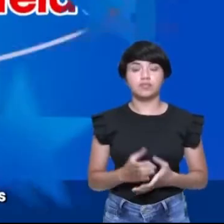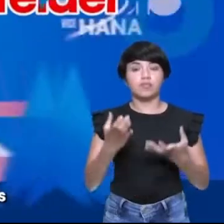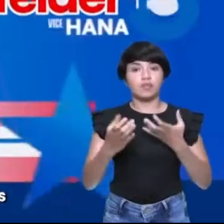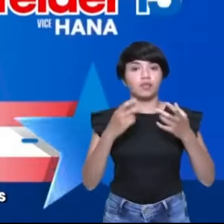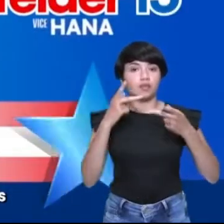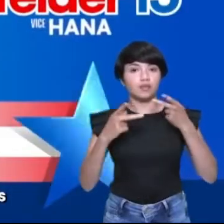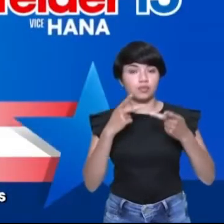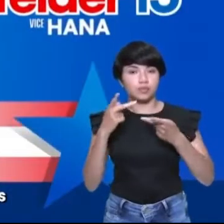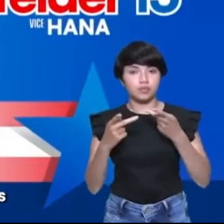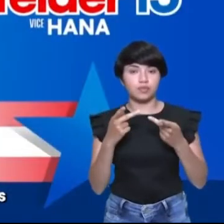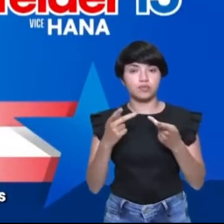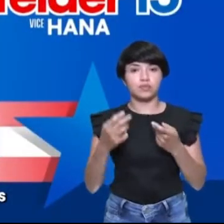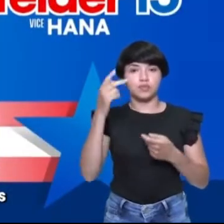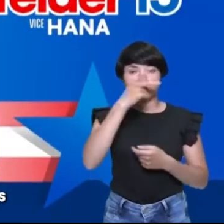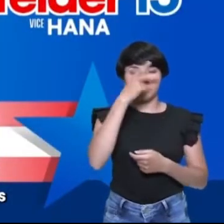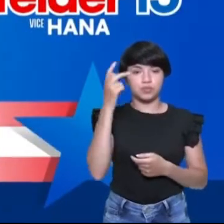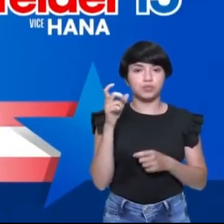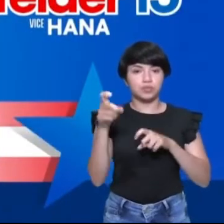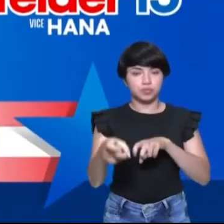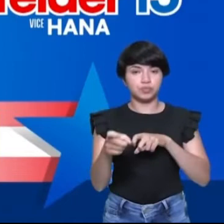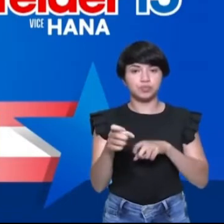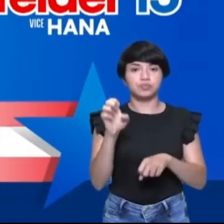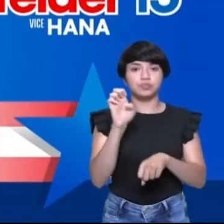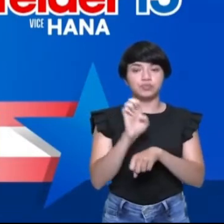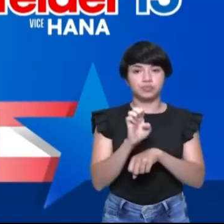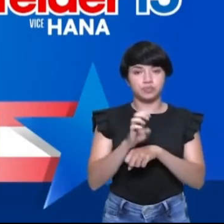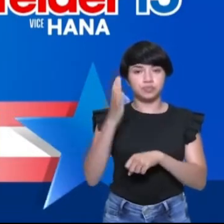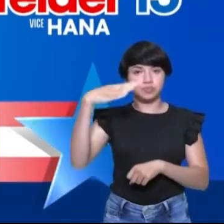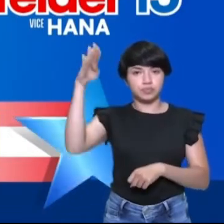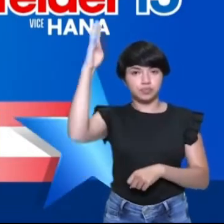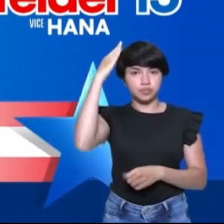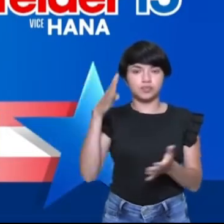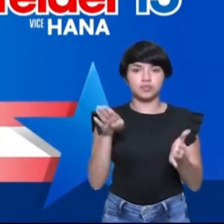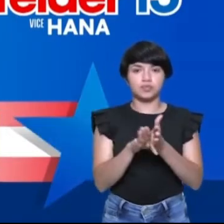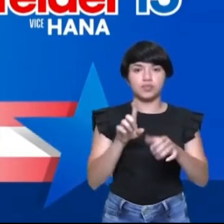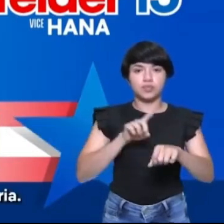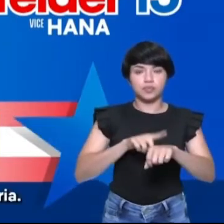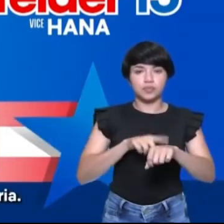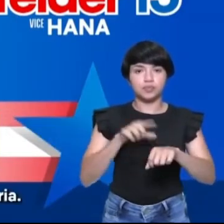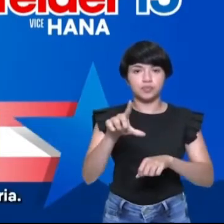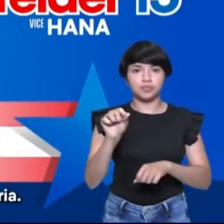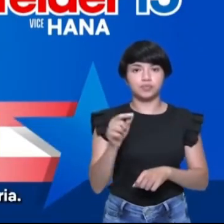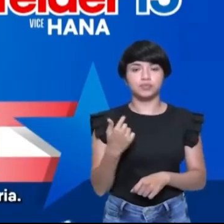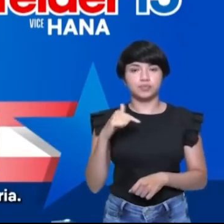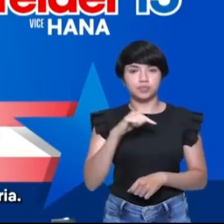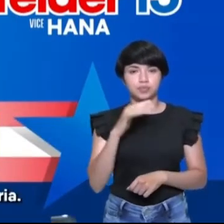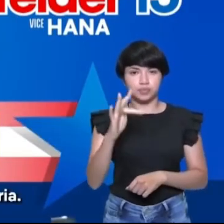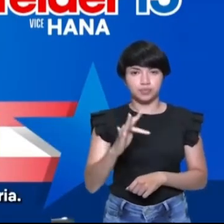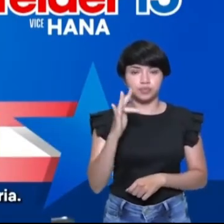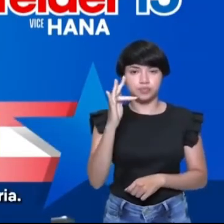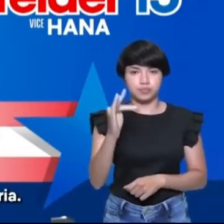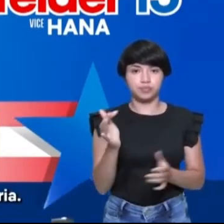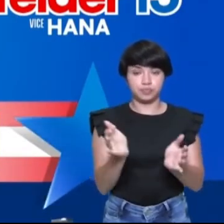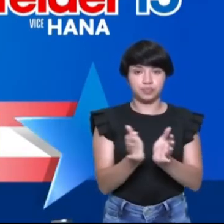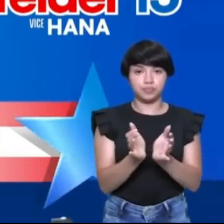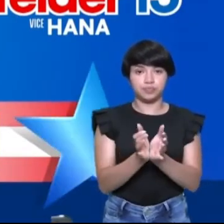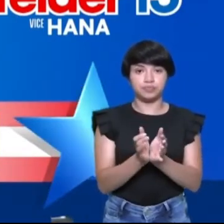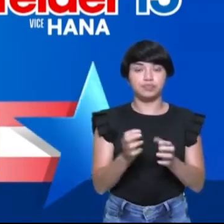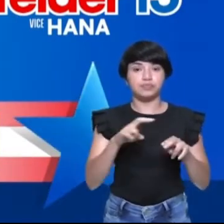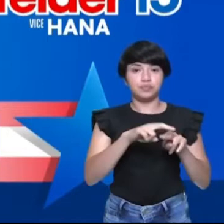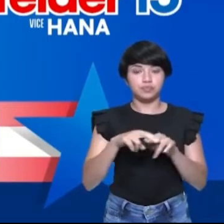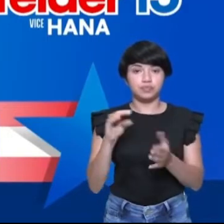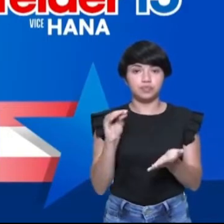Quero me dirigir aos produtores rurais e pescadores do estado do Pará. É chegado o momento de decidirmos o rumo da nossa categoria.